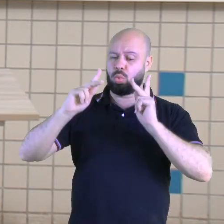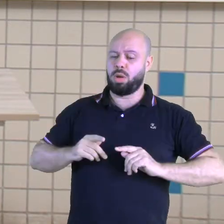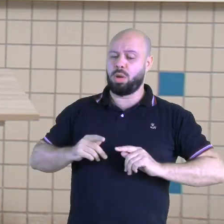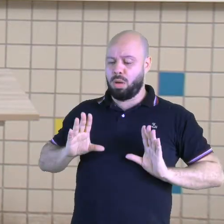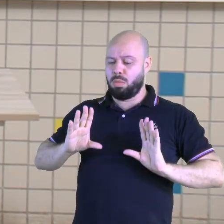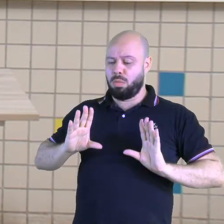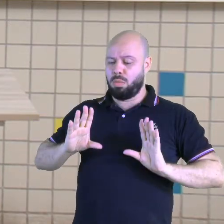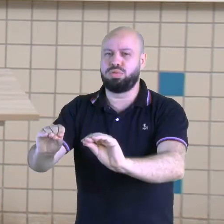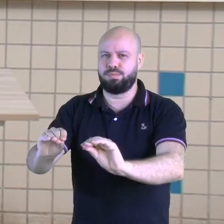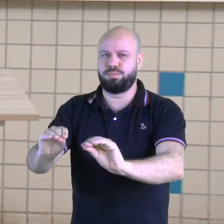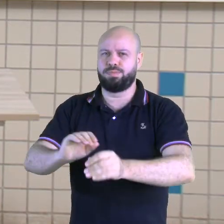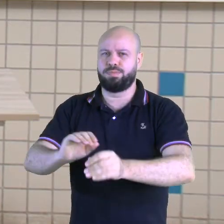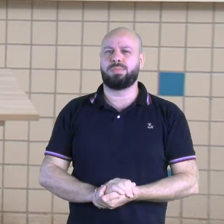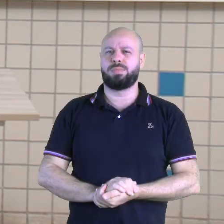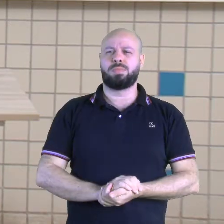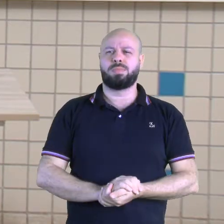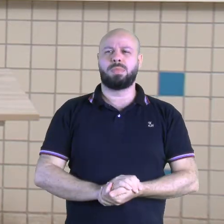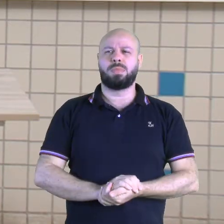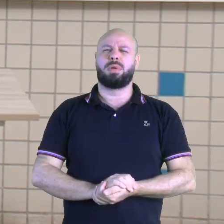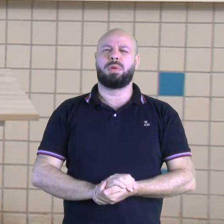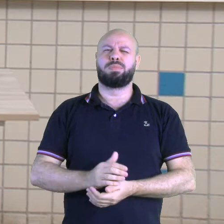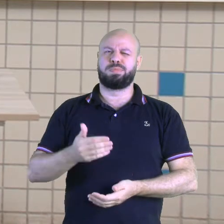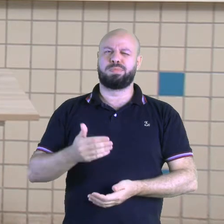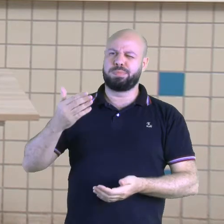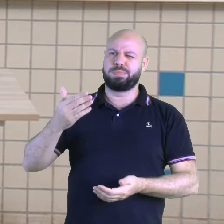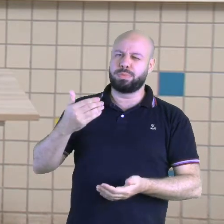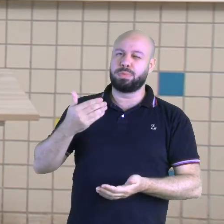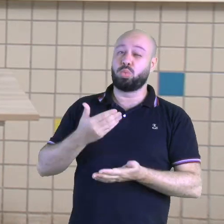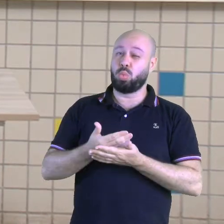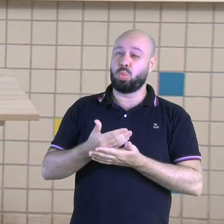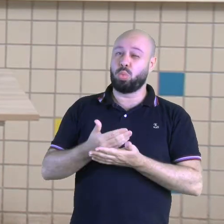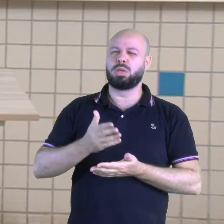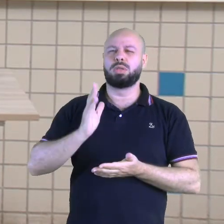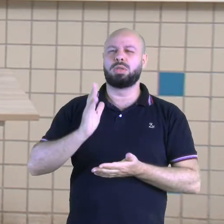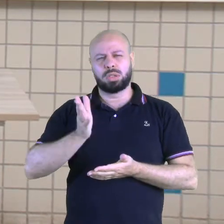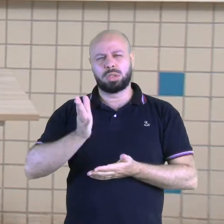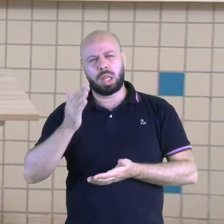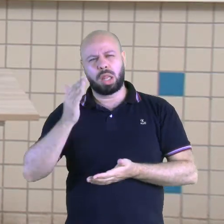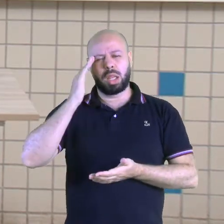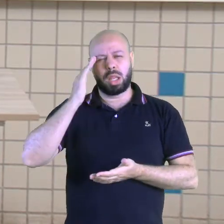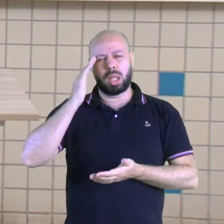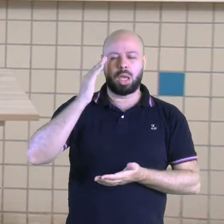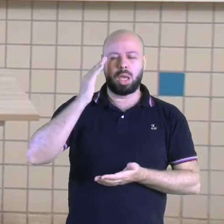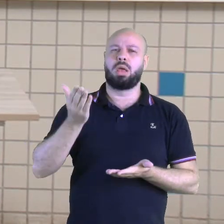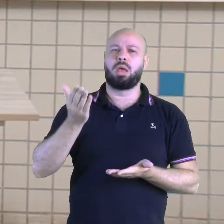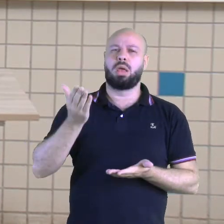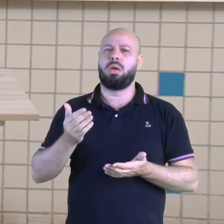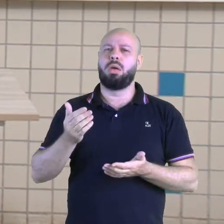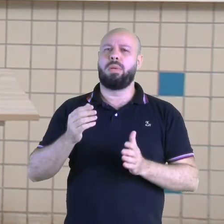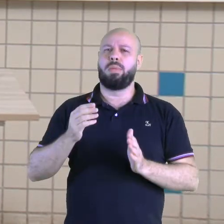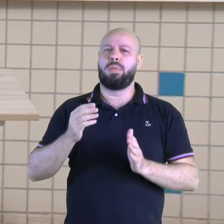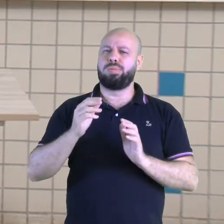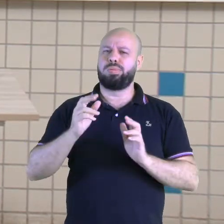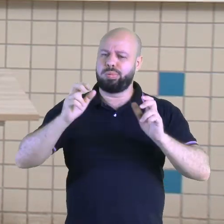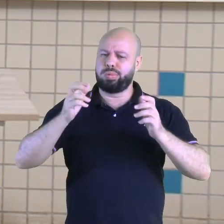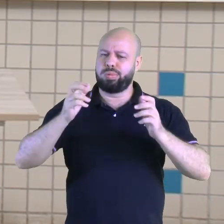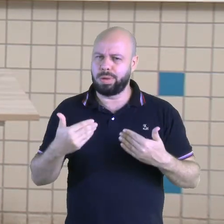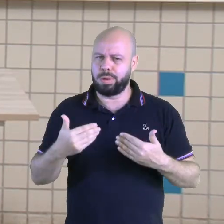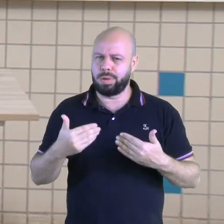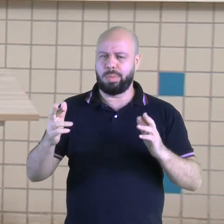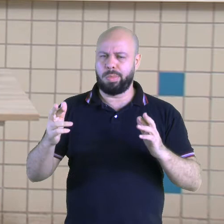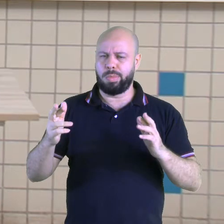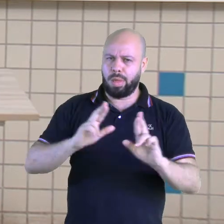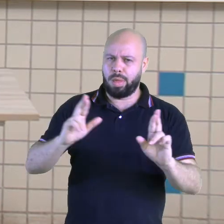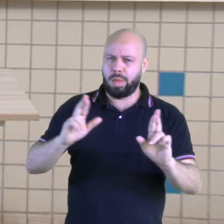mesmo? Então, desde o início das nossas aulas, a gente vem sempre tratando essa nossa relação, seres